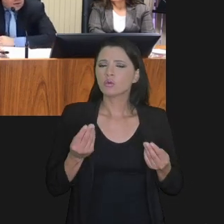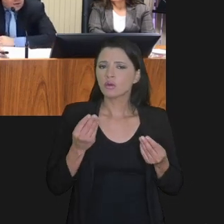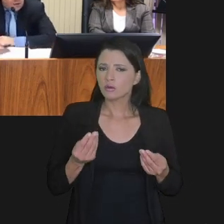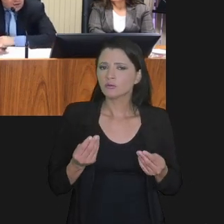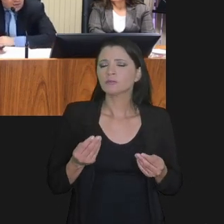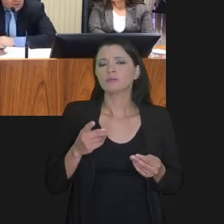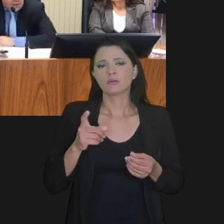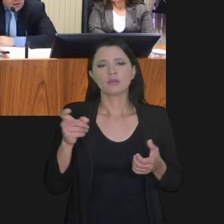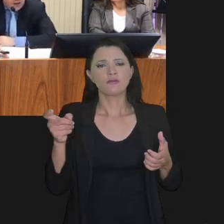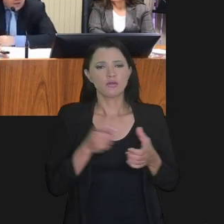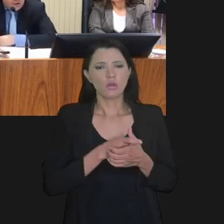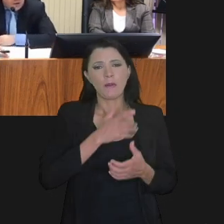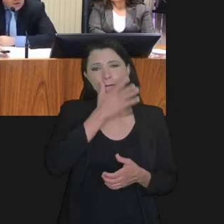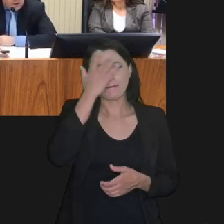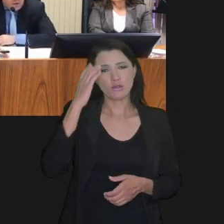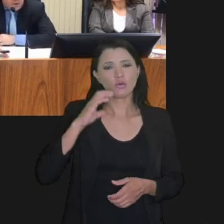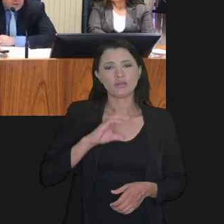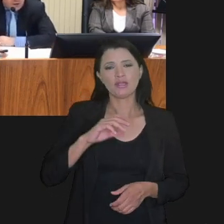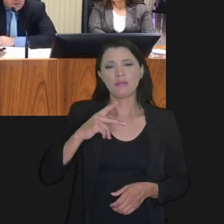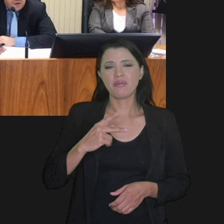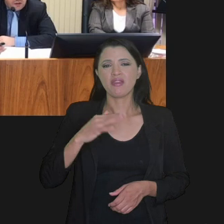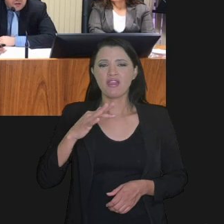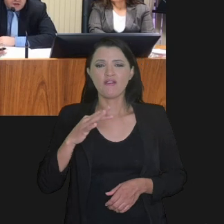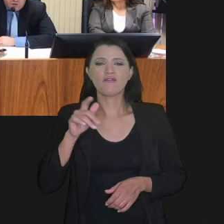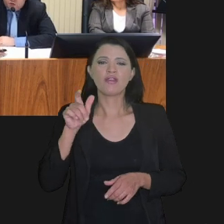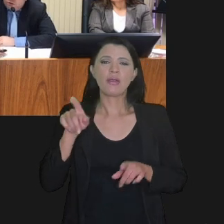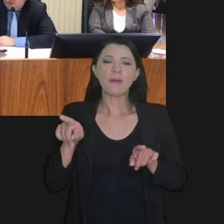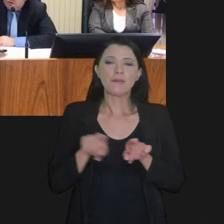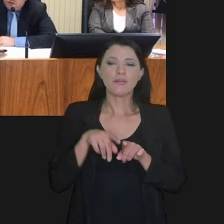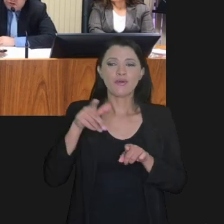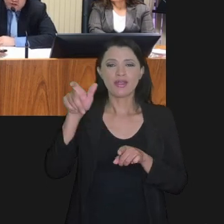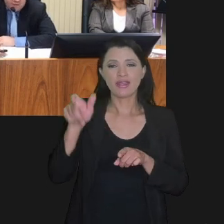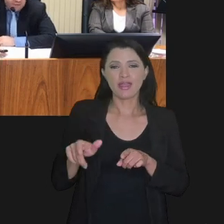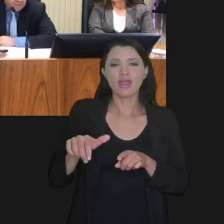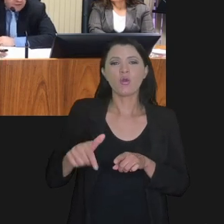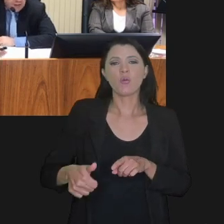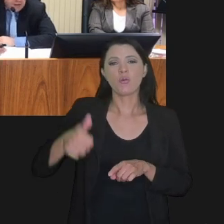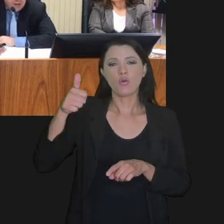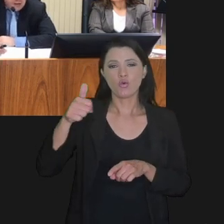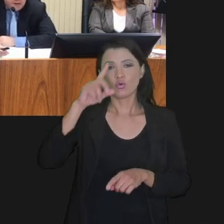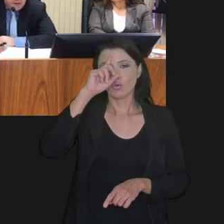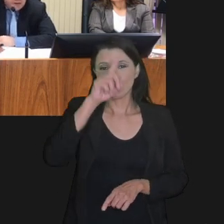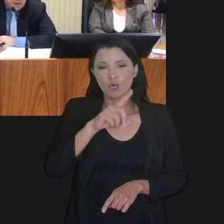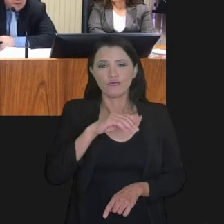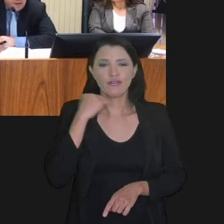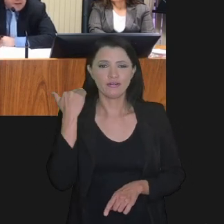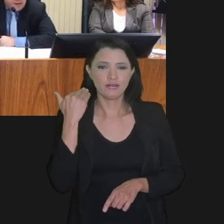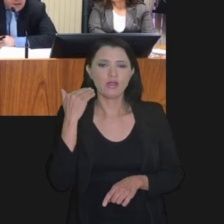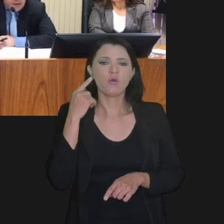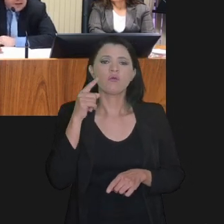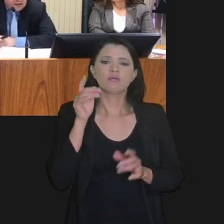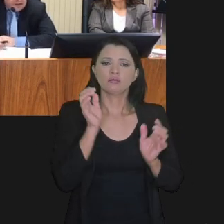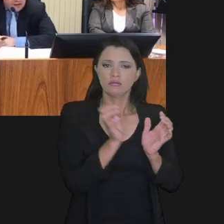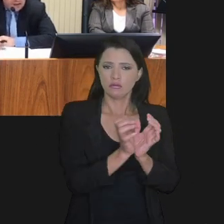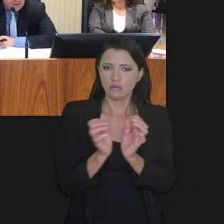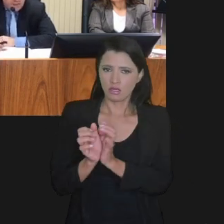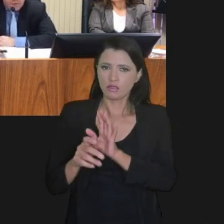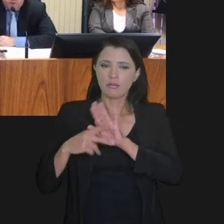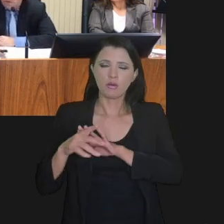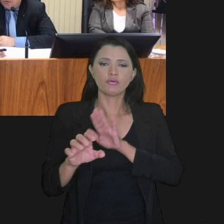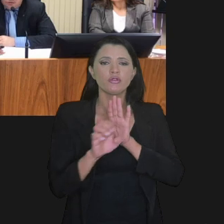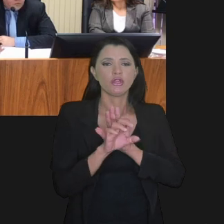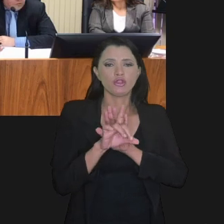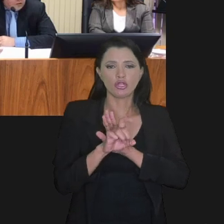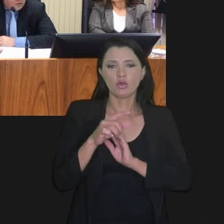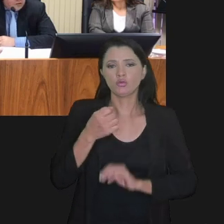condição, a titularidade dos devedores de pessoa física na situação de titular falecido. Então, gente tem esse é